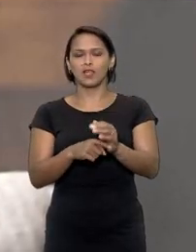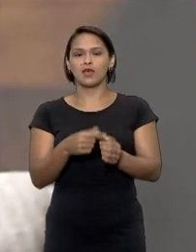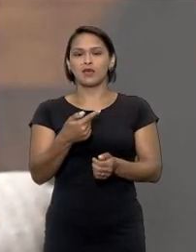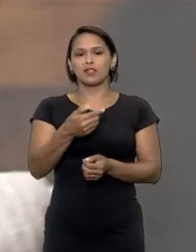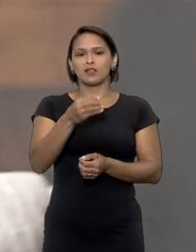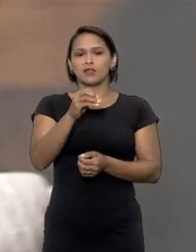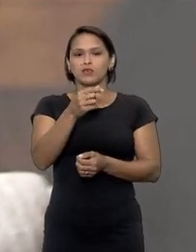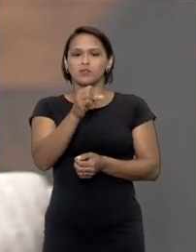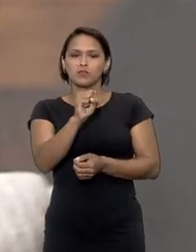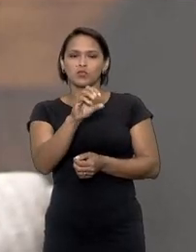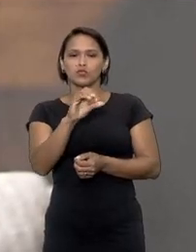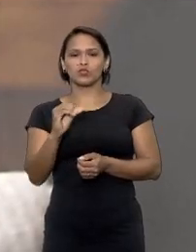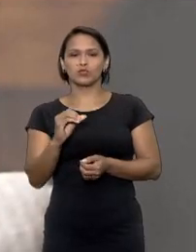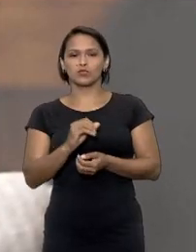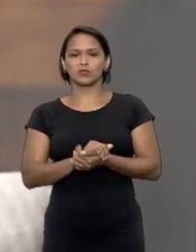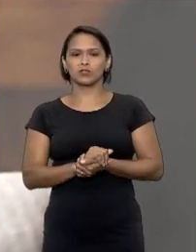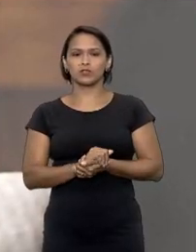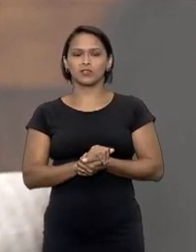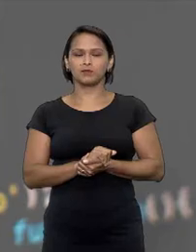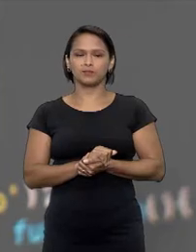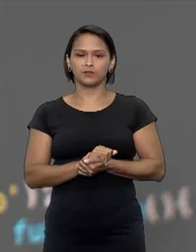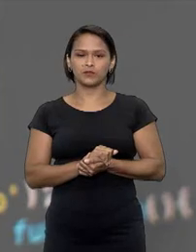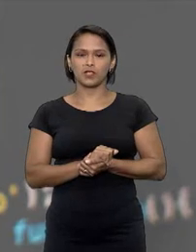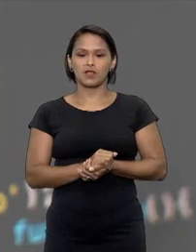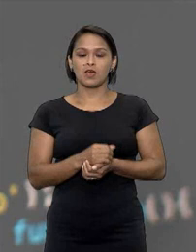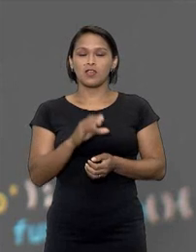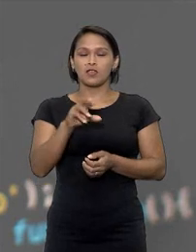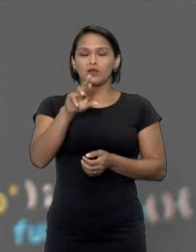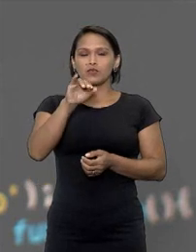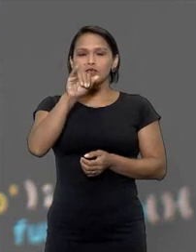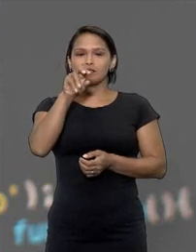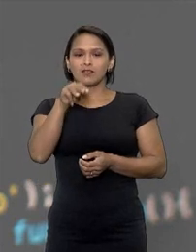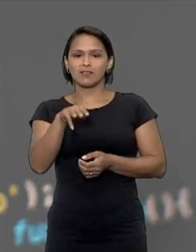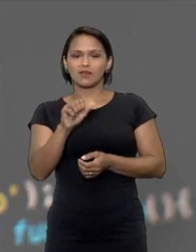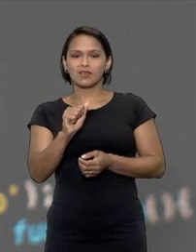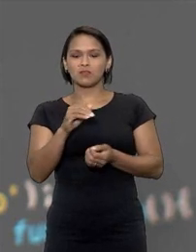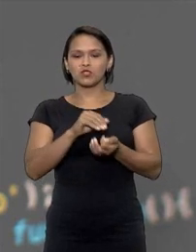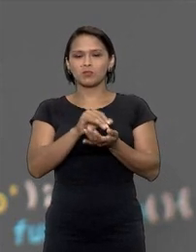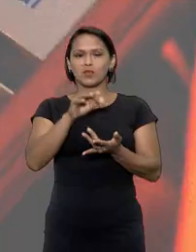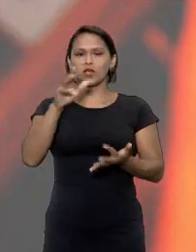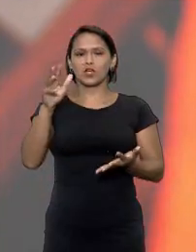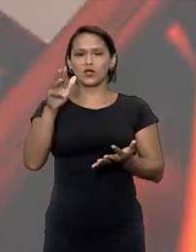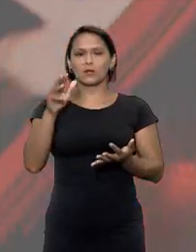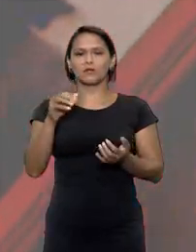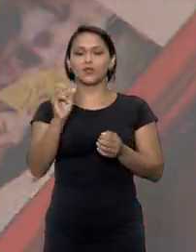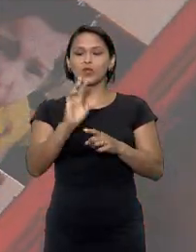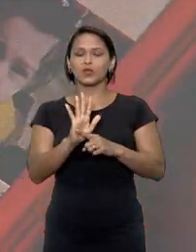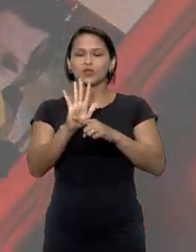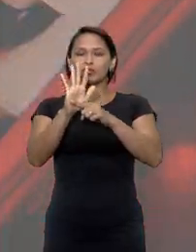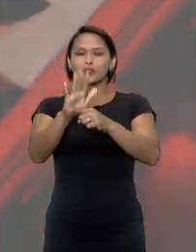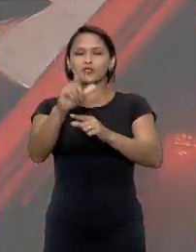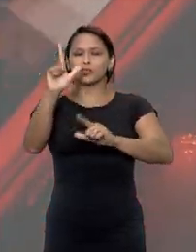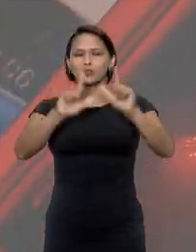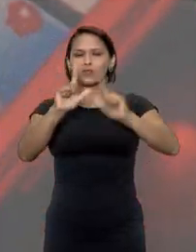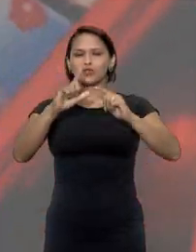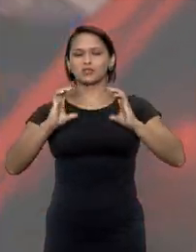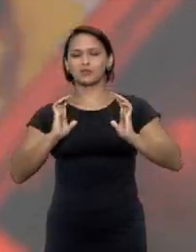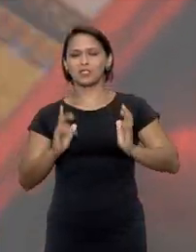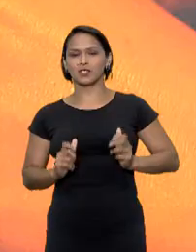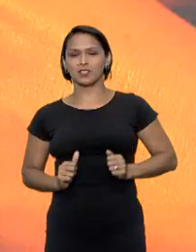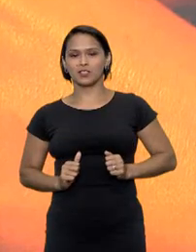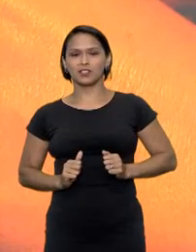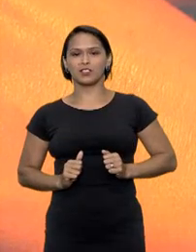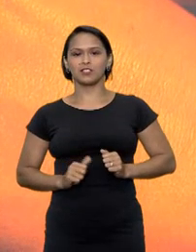feitos 24 mil atendimentos. Os crimes com o maior número de mulheres envolvidas foram os de exposição de imagens